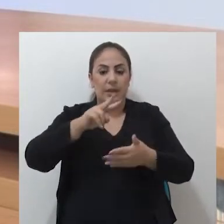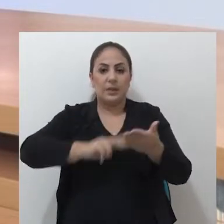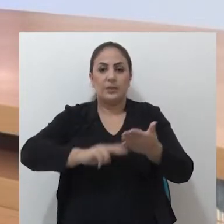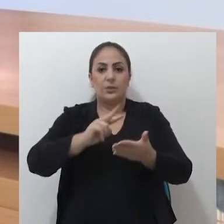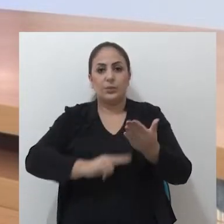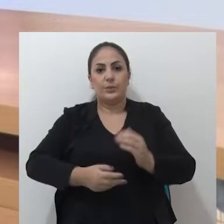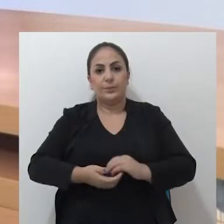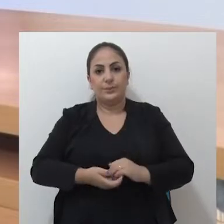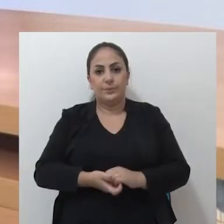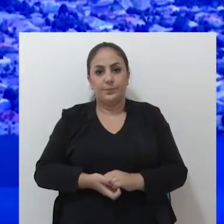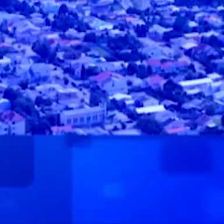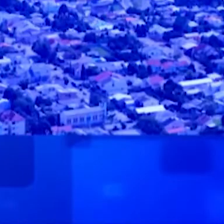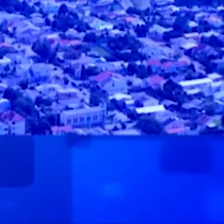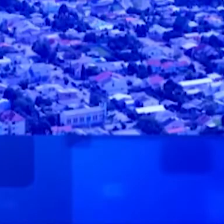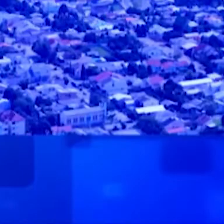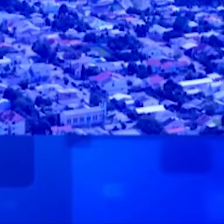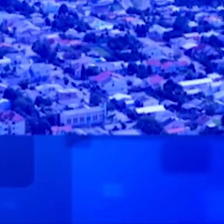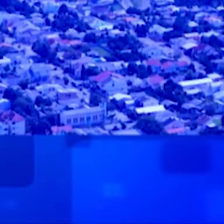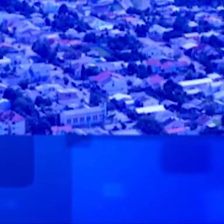Gabinete da Leitura.